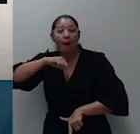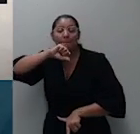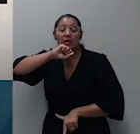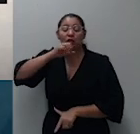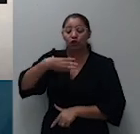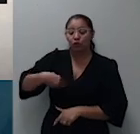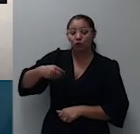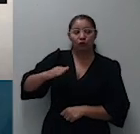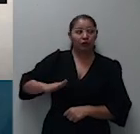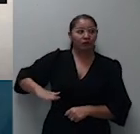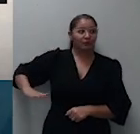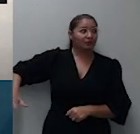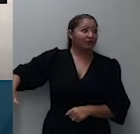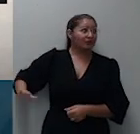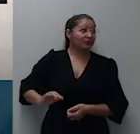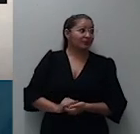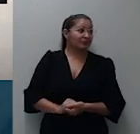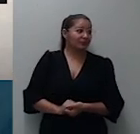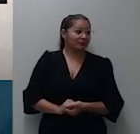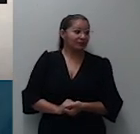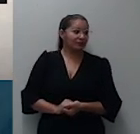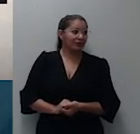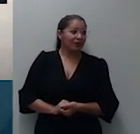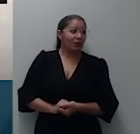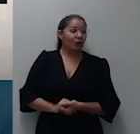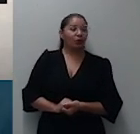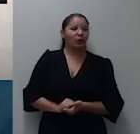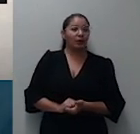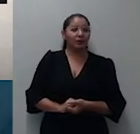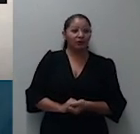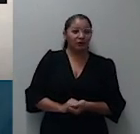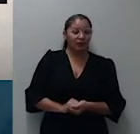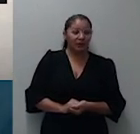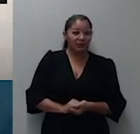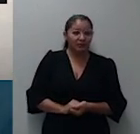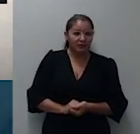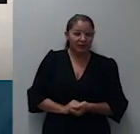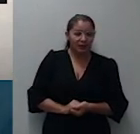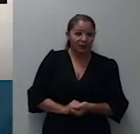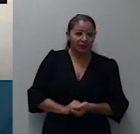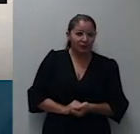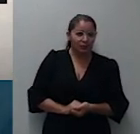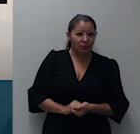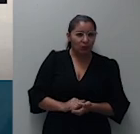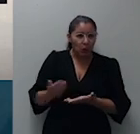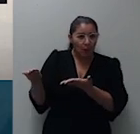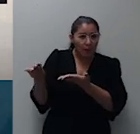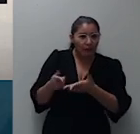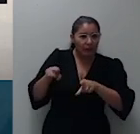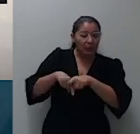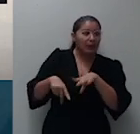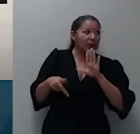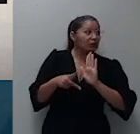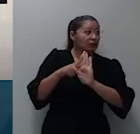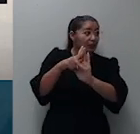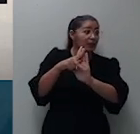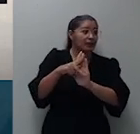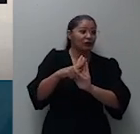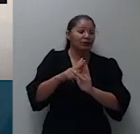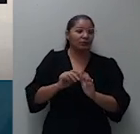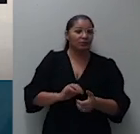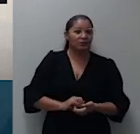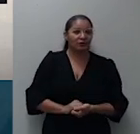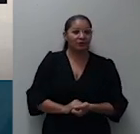familiar de forma absoluta nele se incluindo a gestão do patrimônio presente e futuro dos filhos nos termos da lei